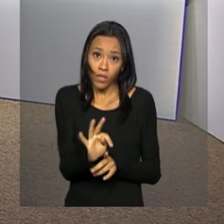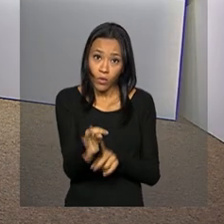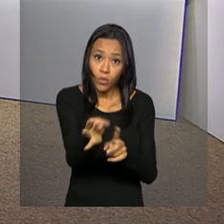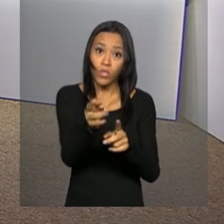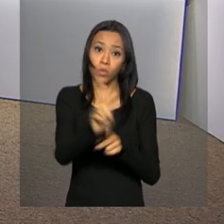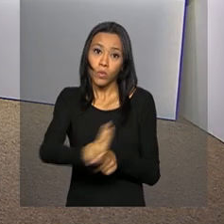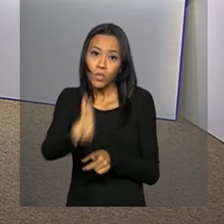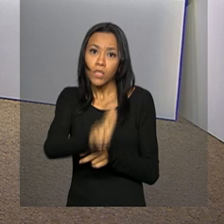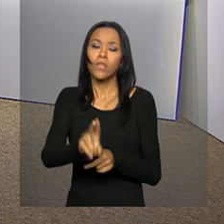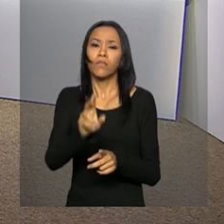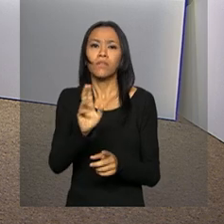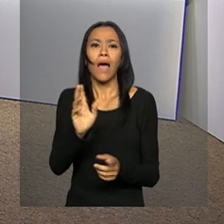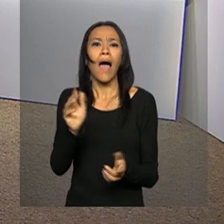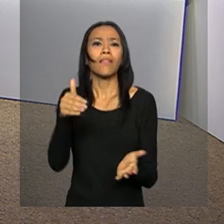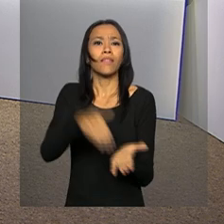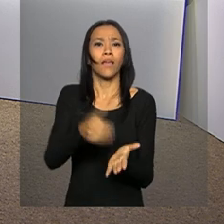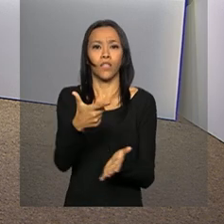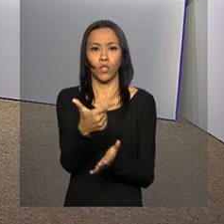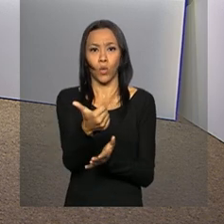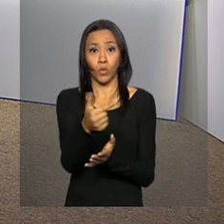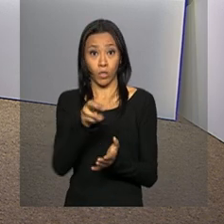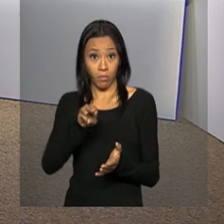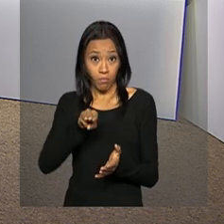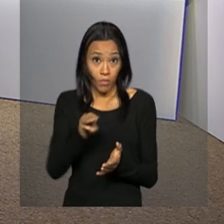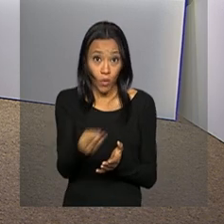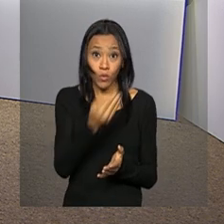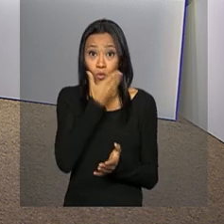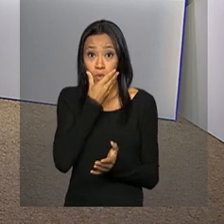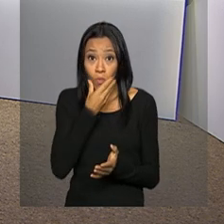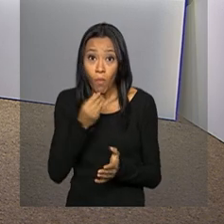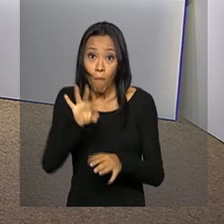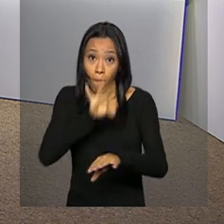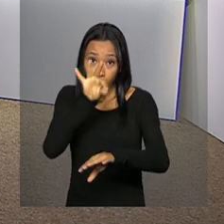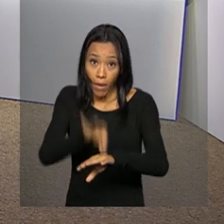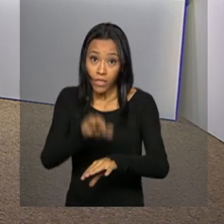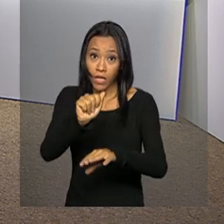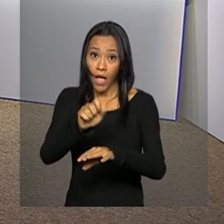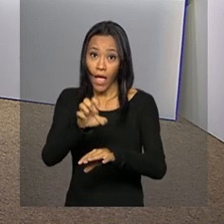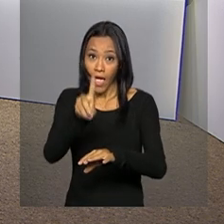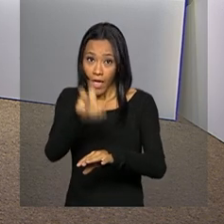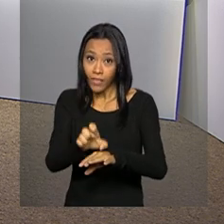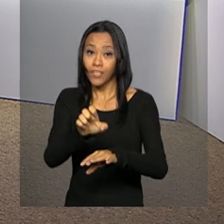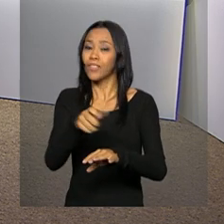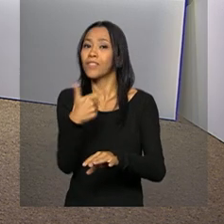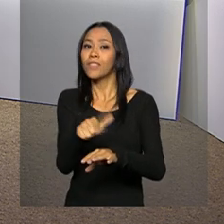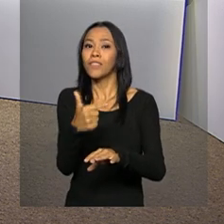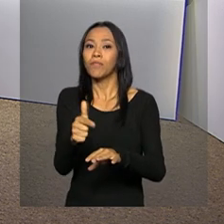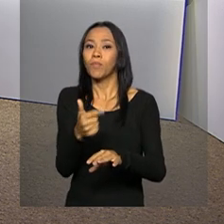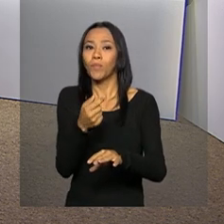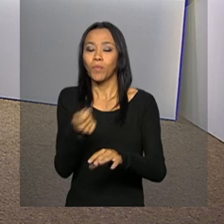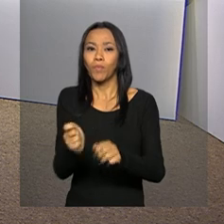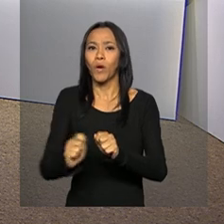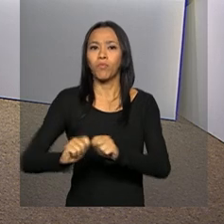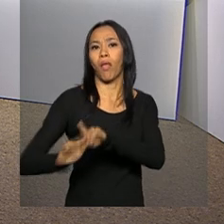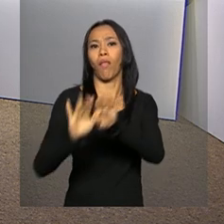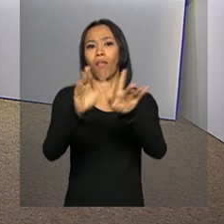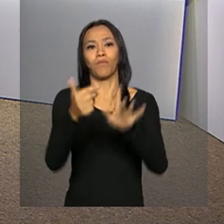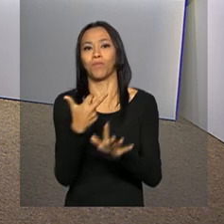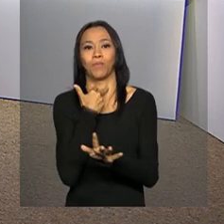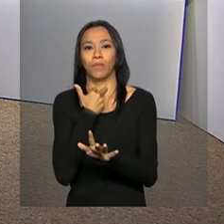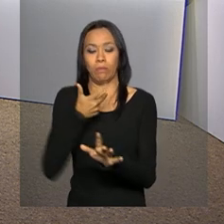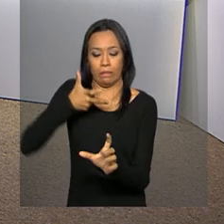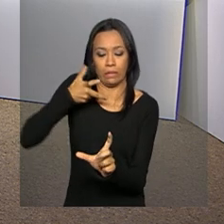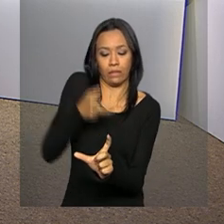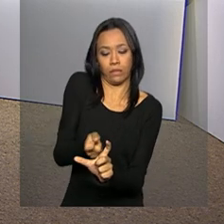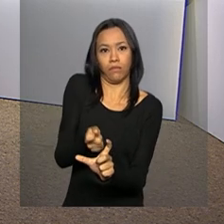ser produzidos até 12 milhões de machos estéreis do Aedes aegypti por semana. A expectativa é que a produção em larga